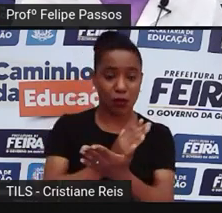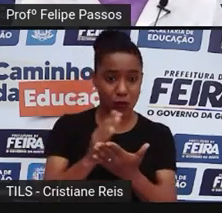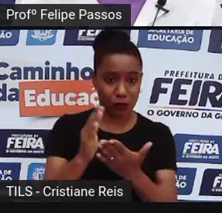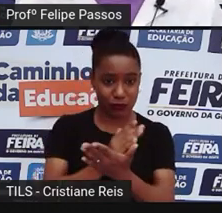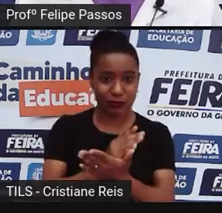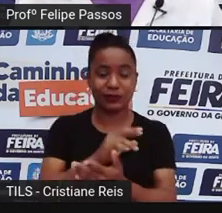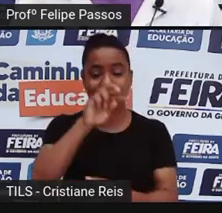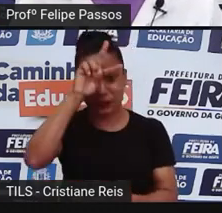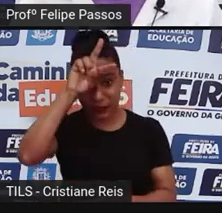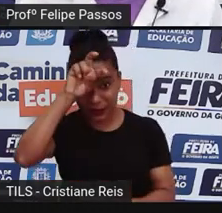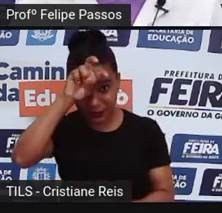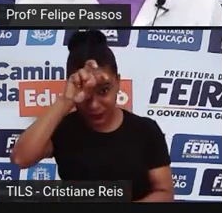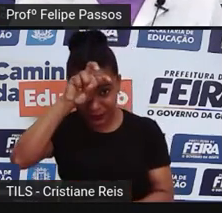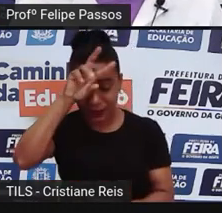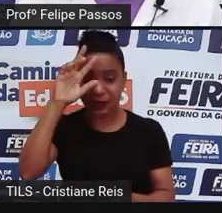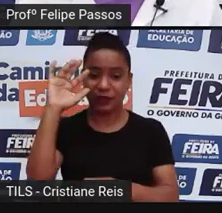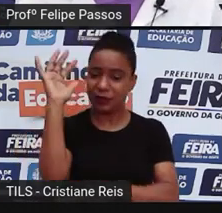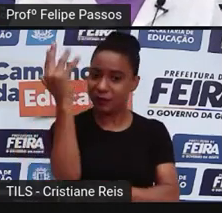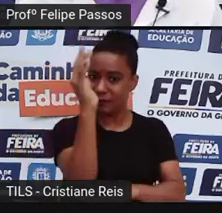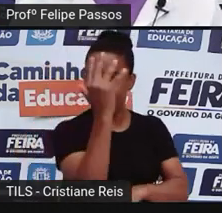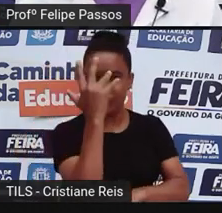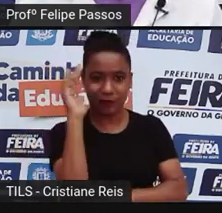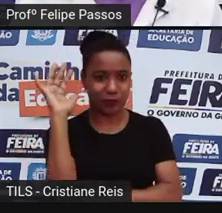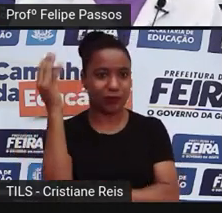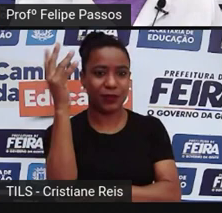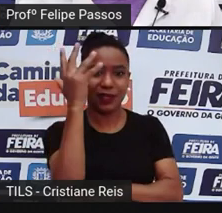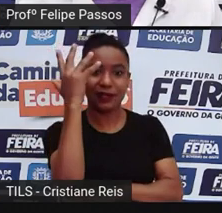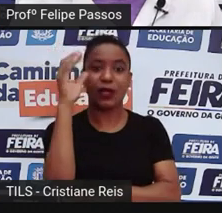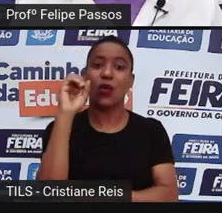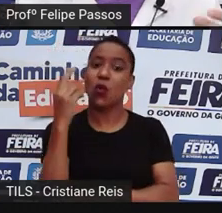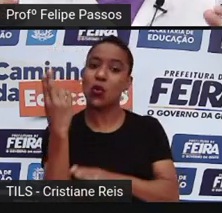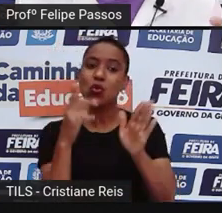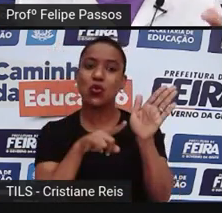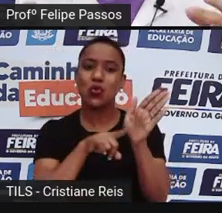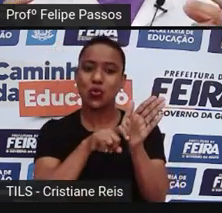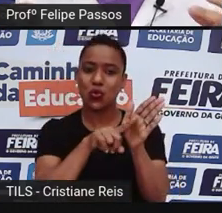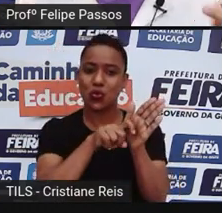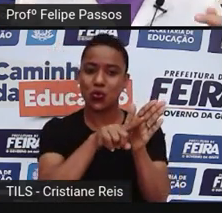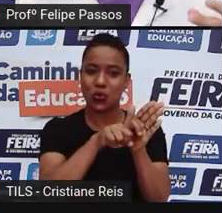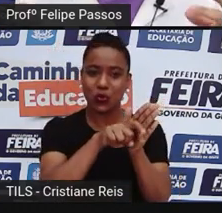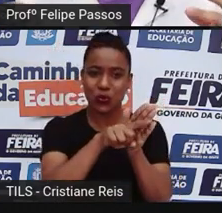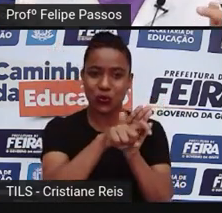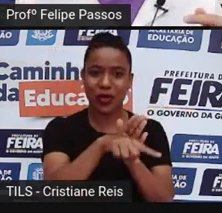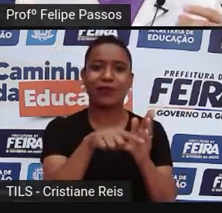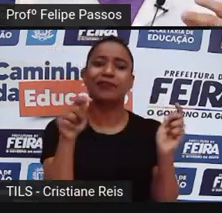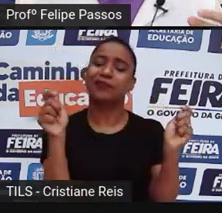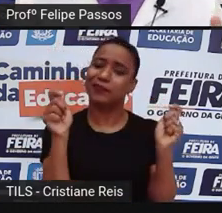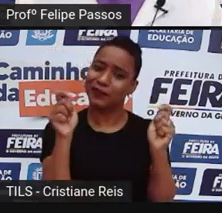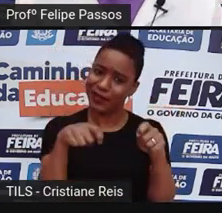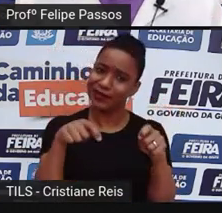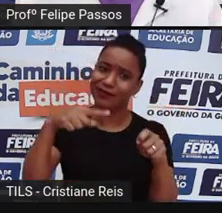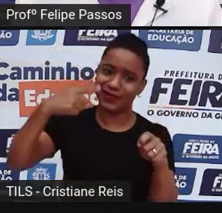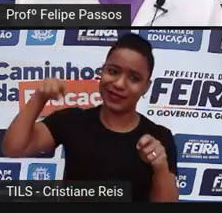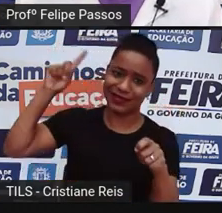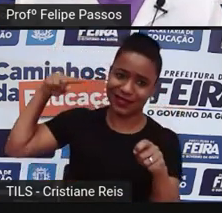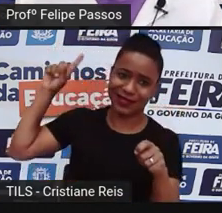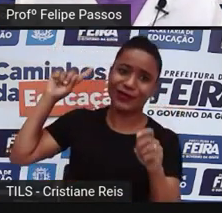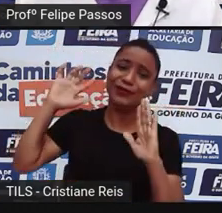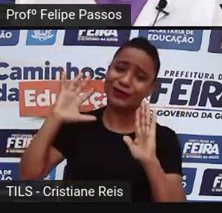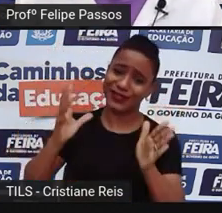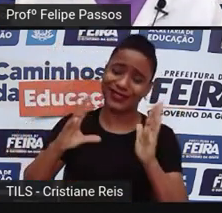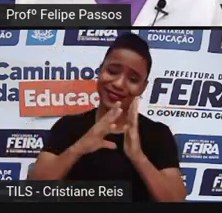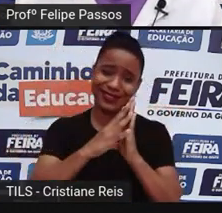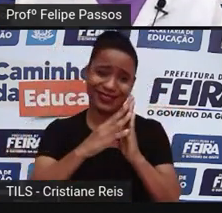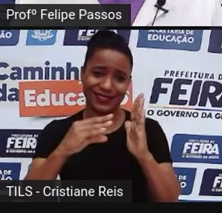insetos, plantas, vermes, a gente faz clonagem há muito tempo, desde que o ser humano